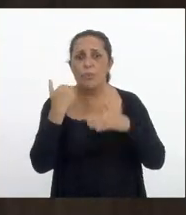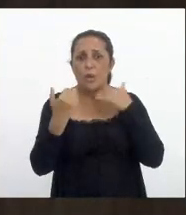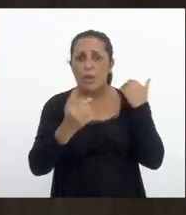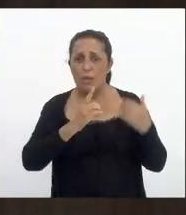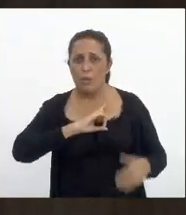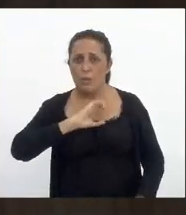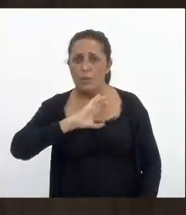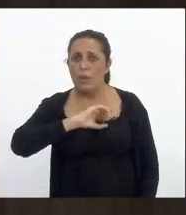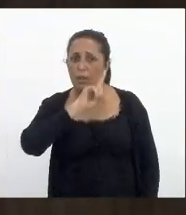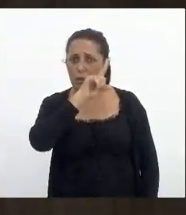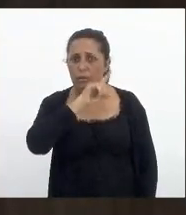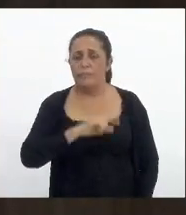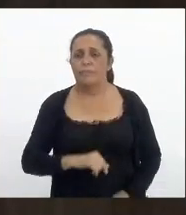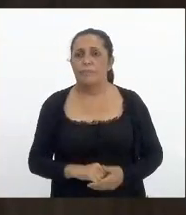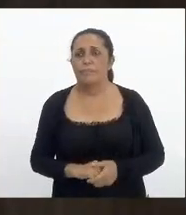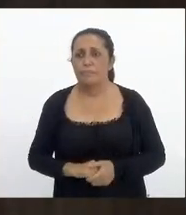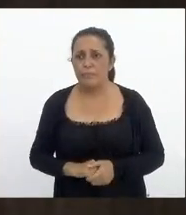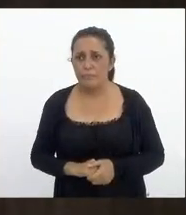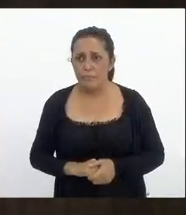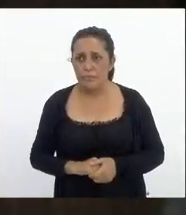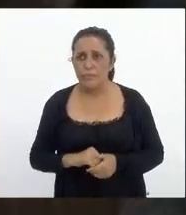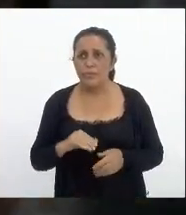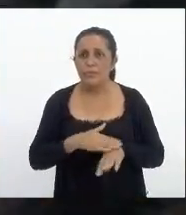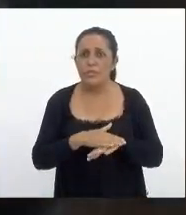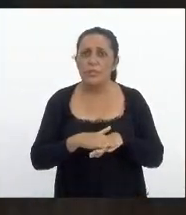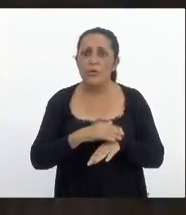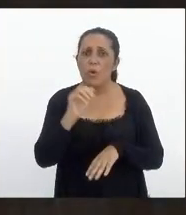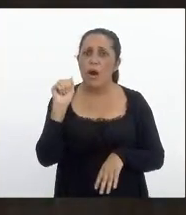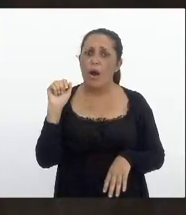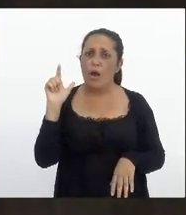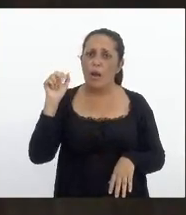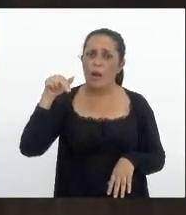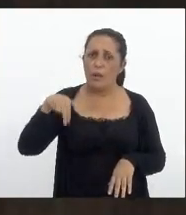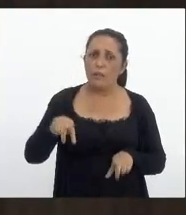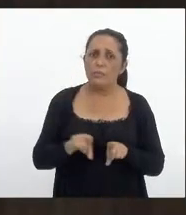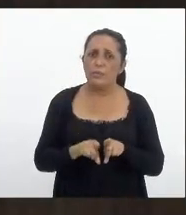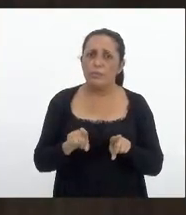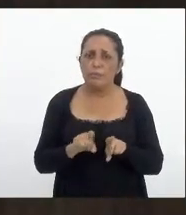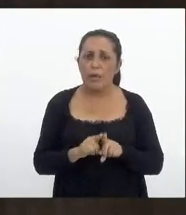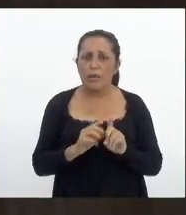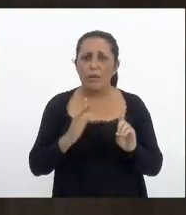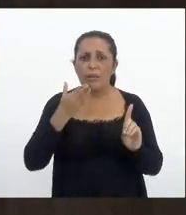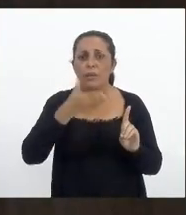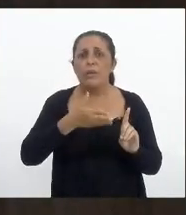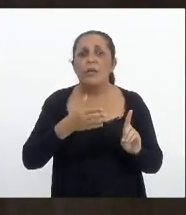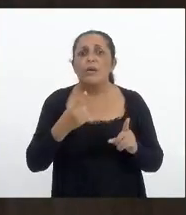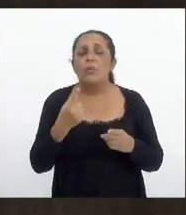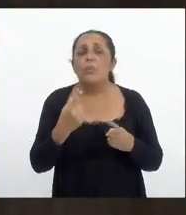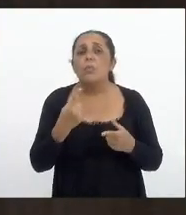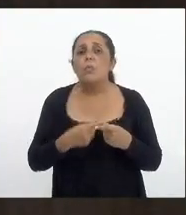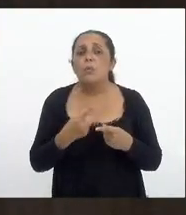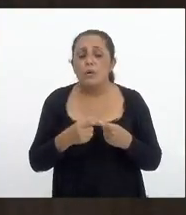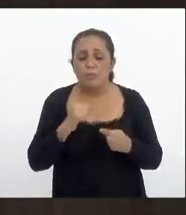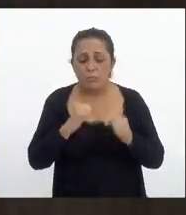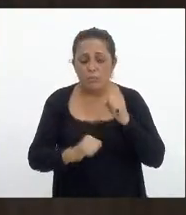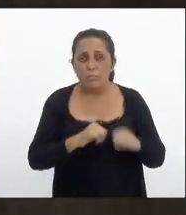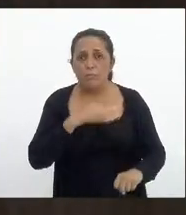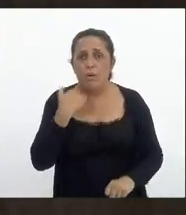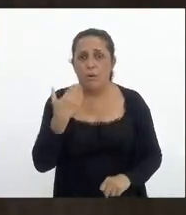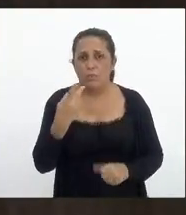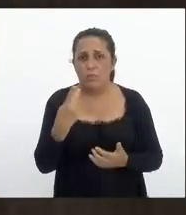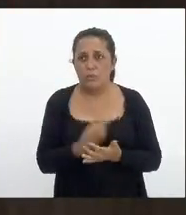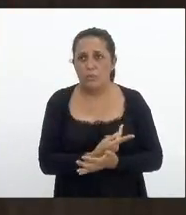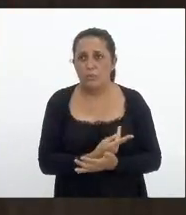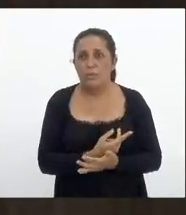naquela cidade conversei com Alain Turnovski com relação a esses homicídios que vem acontecendo então eu quero